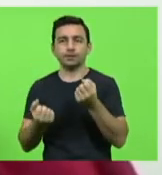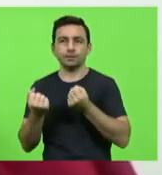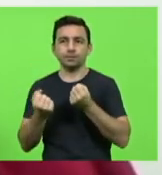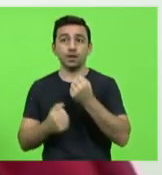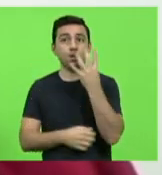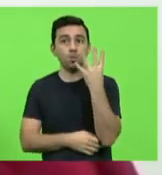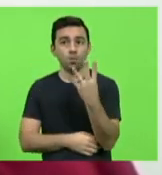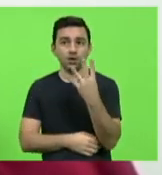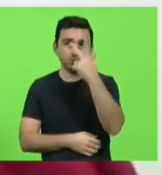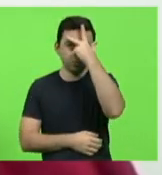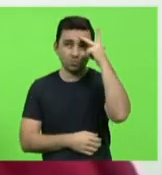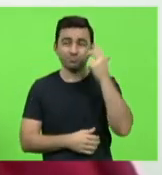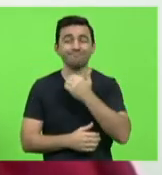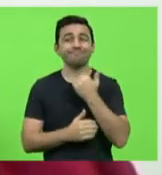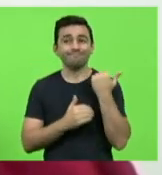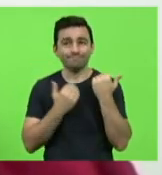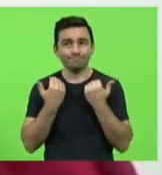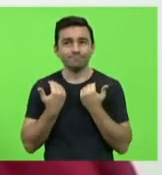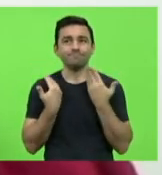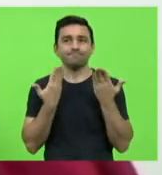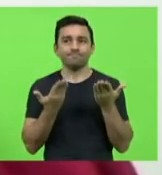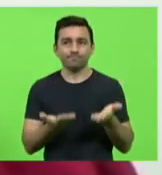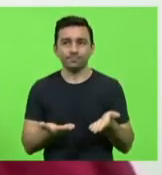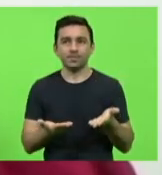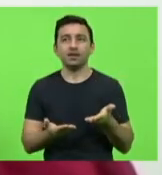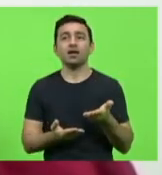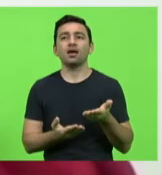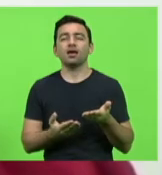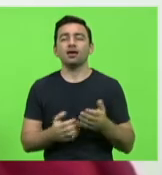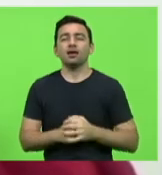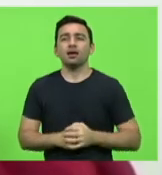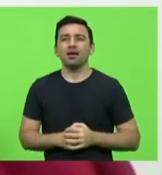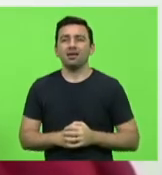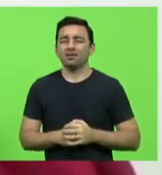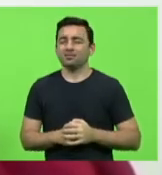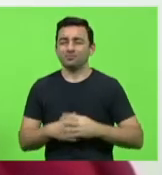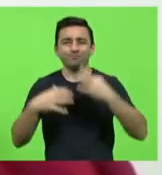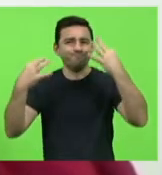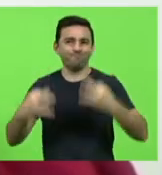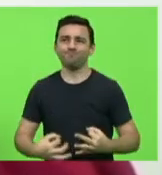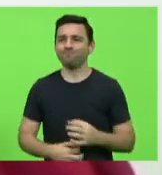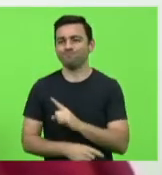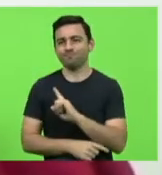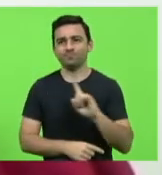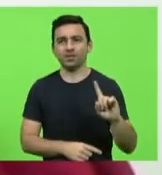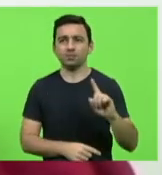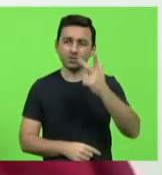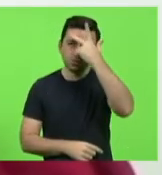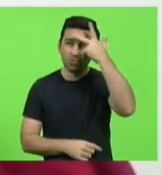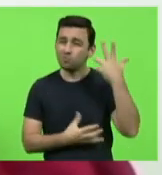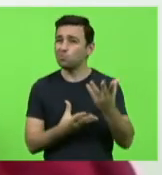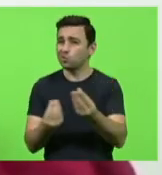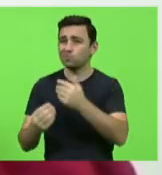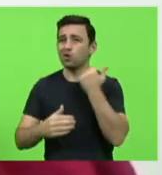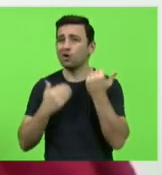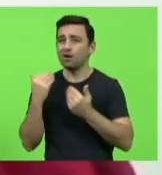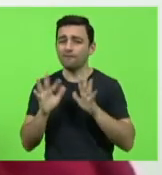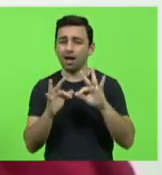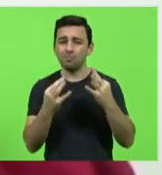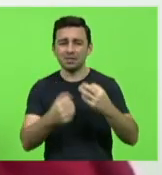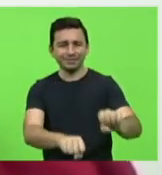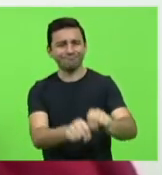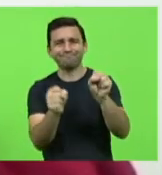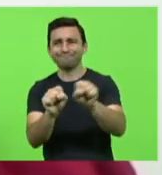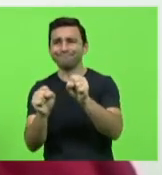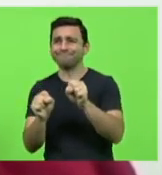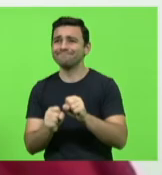pessoas perderam a vida além de grave isso é muito injusto as pessoas estão morrendo famílias sendo destruídas